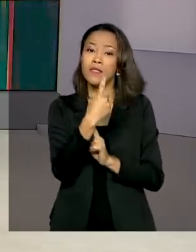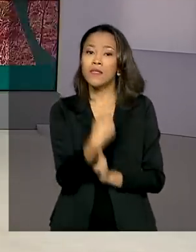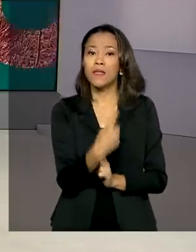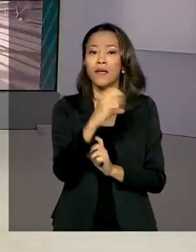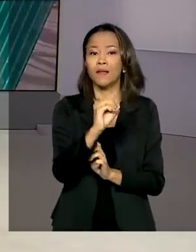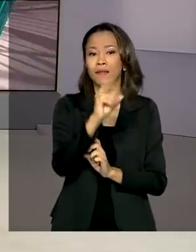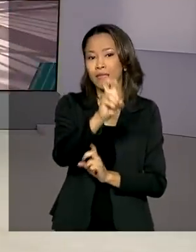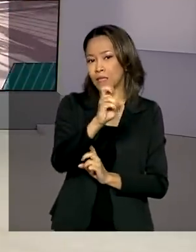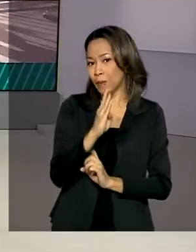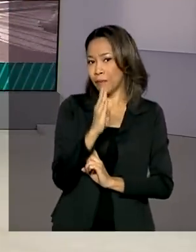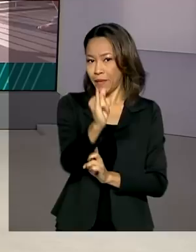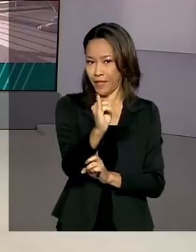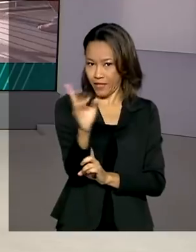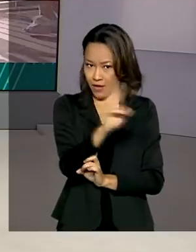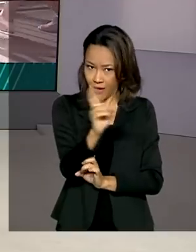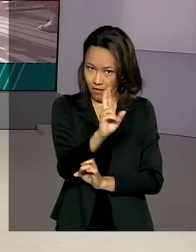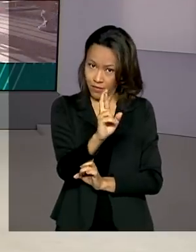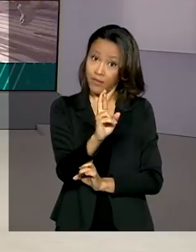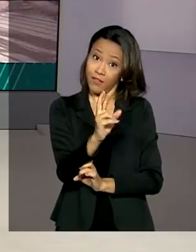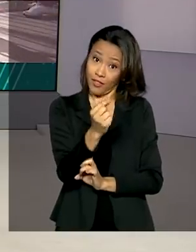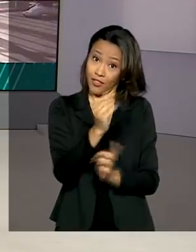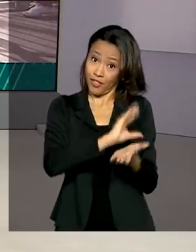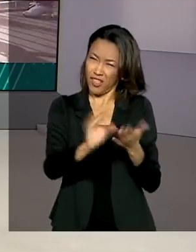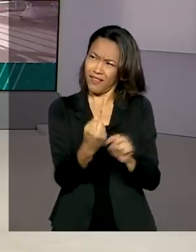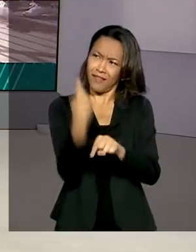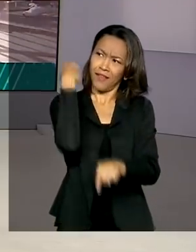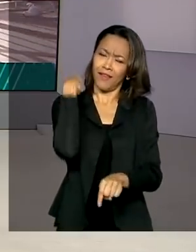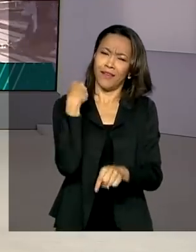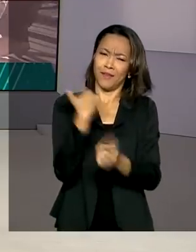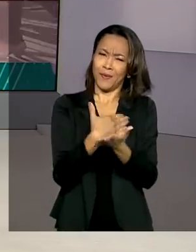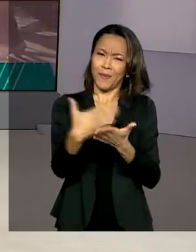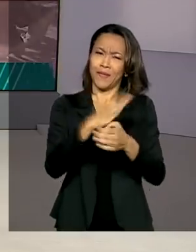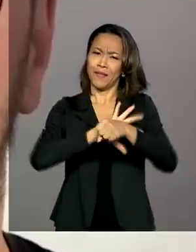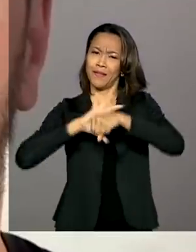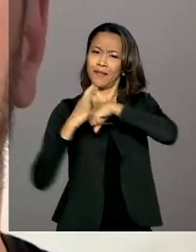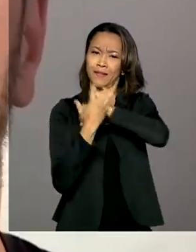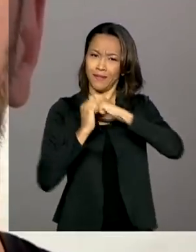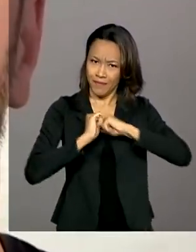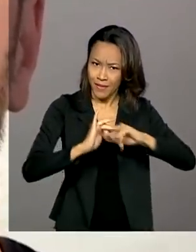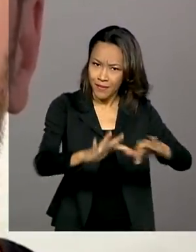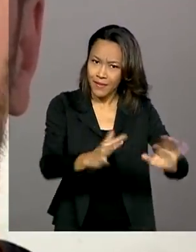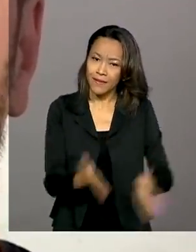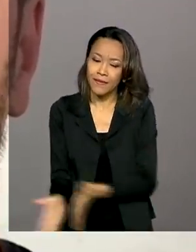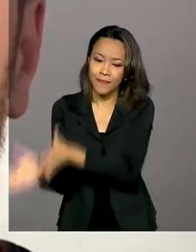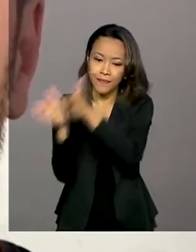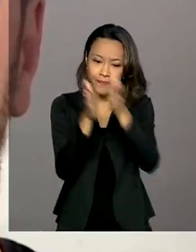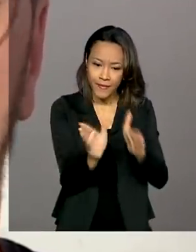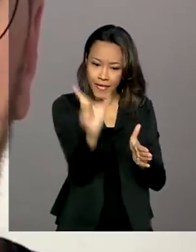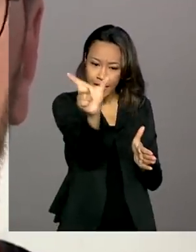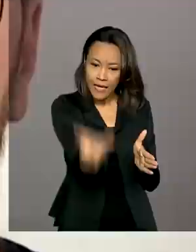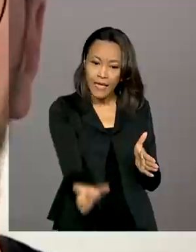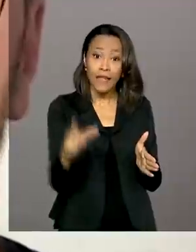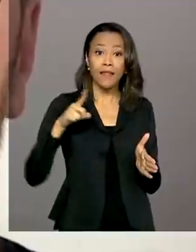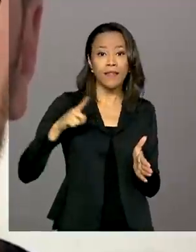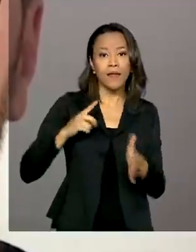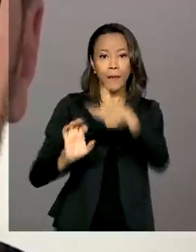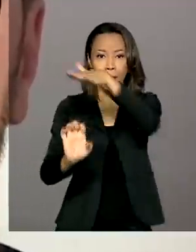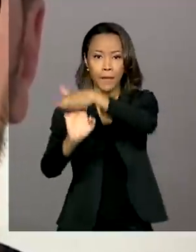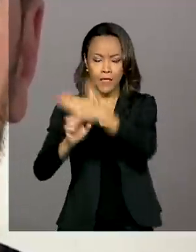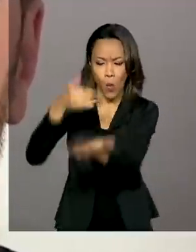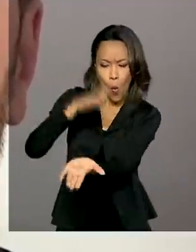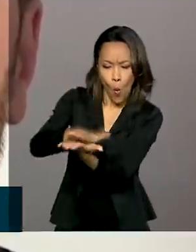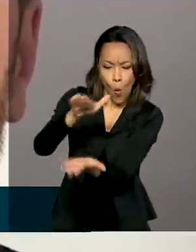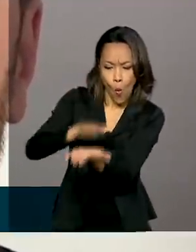bilhões de reais em recursos desde o início da pandemia. Rodrigo tem uma empresa que fabrica impressoras